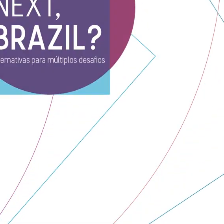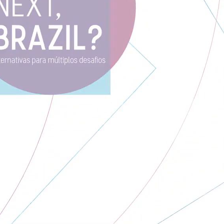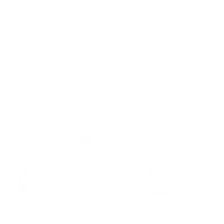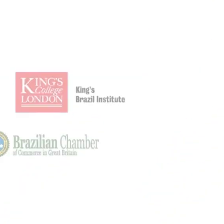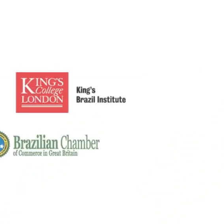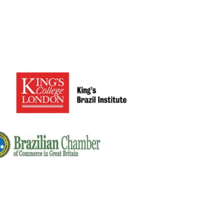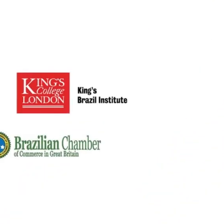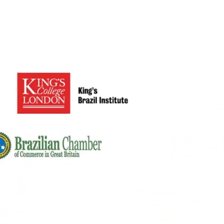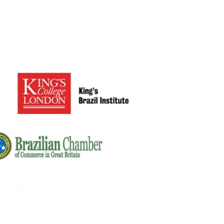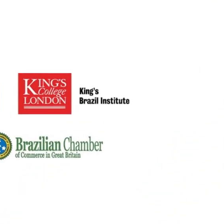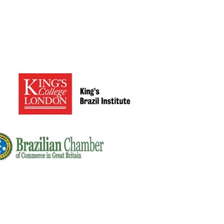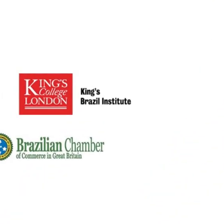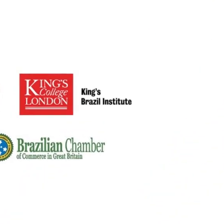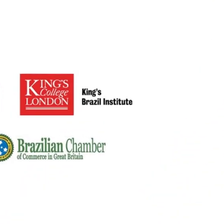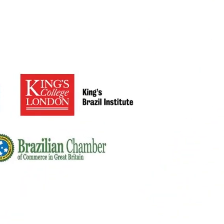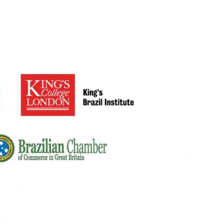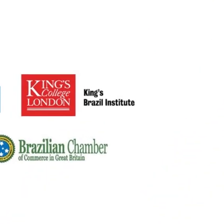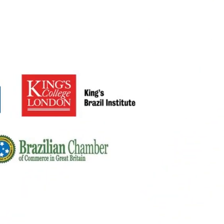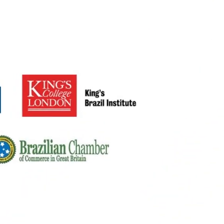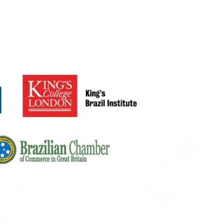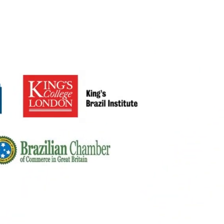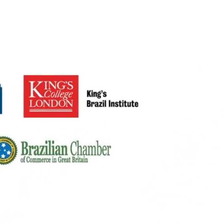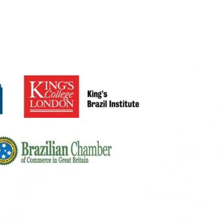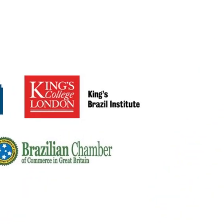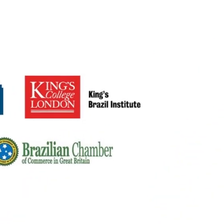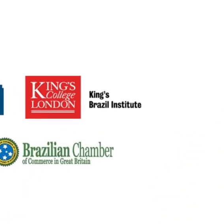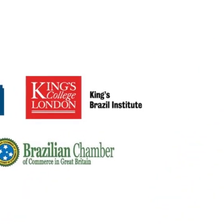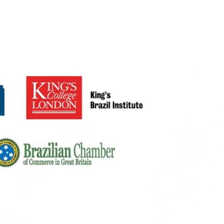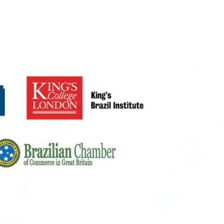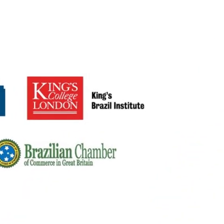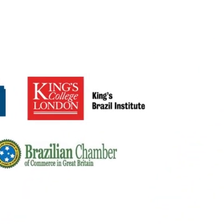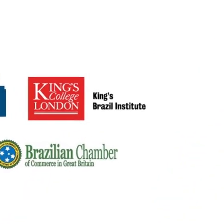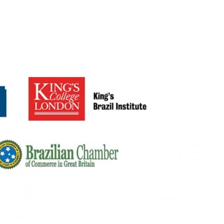O que parece O que parece O Obrigado.